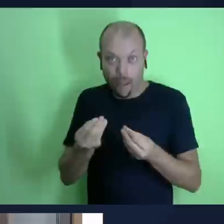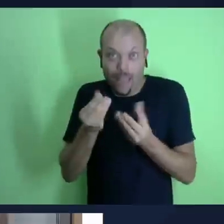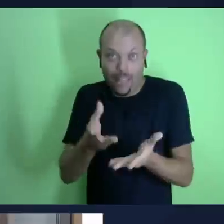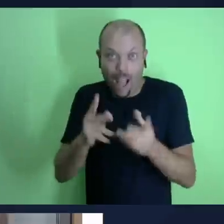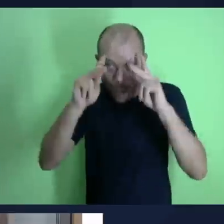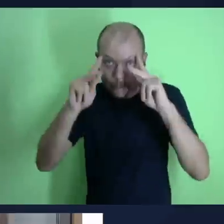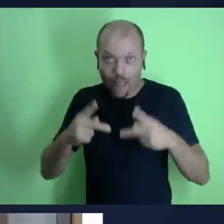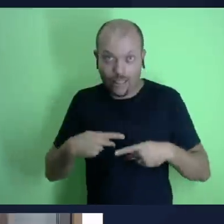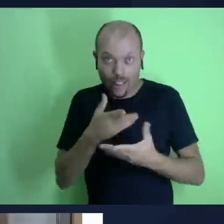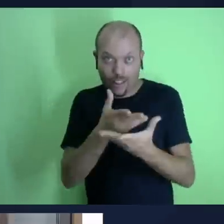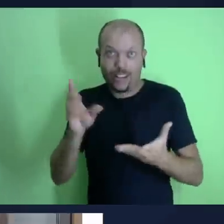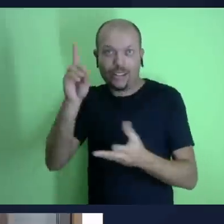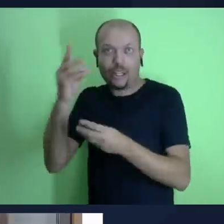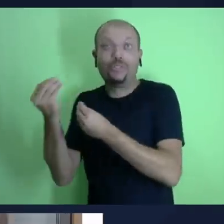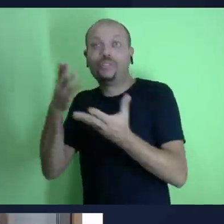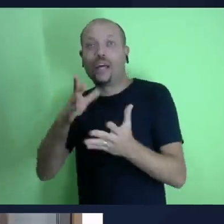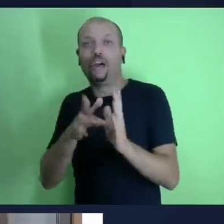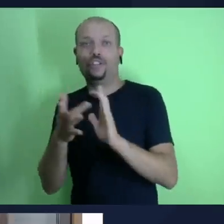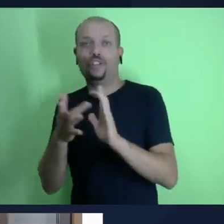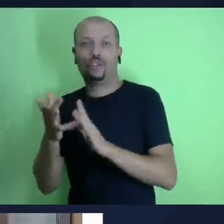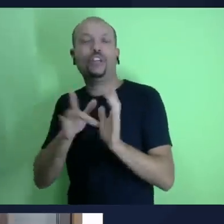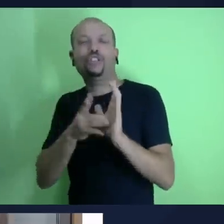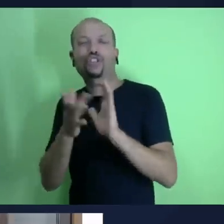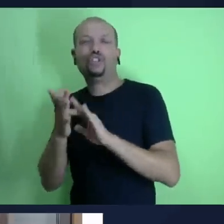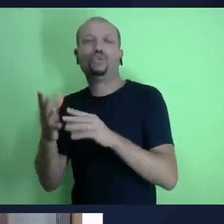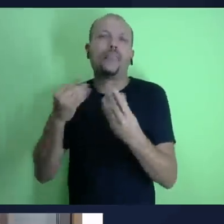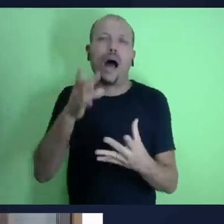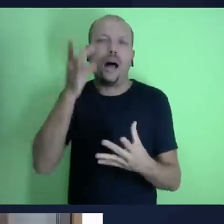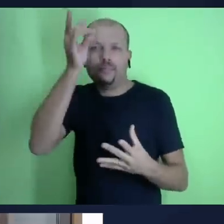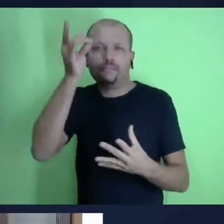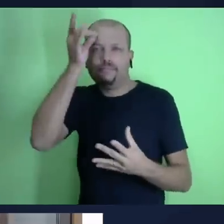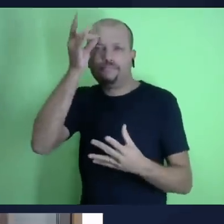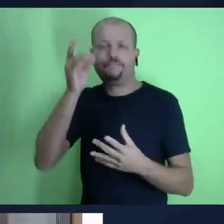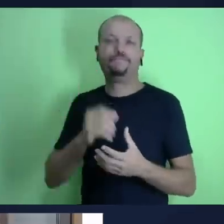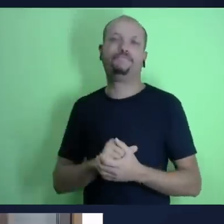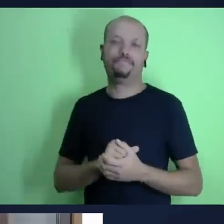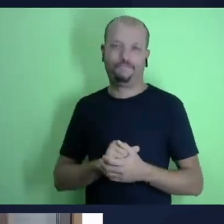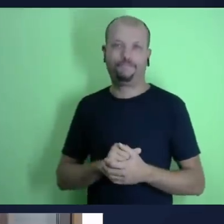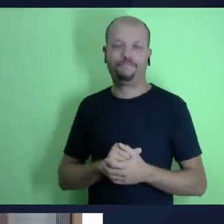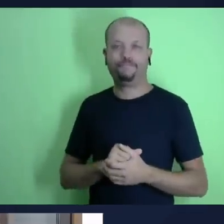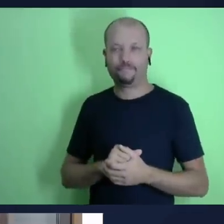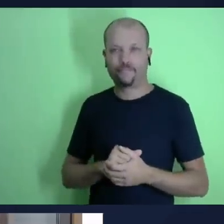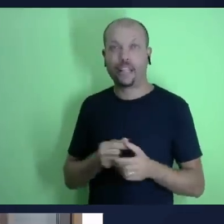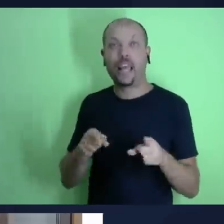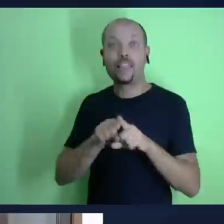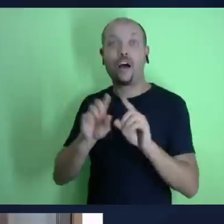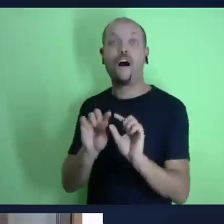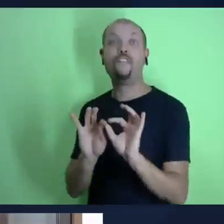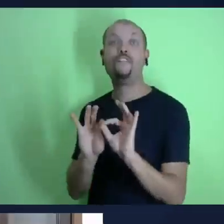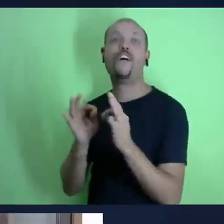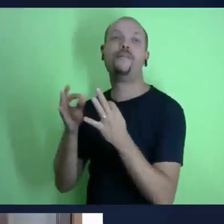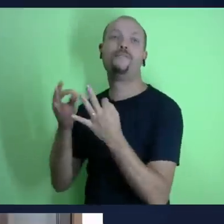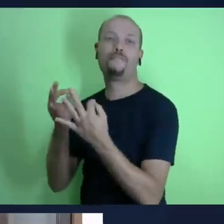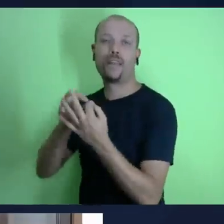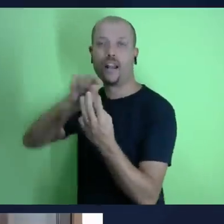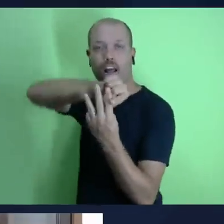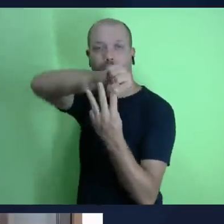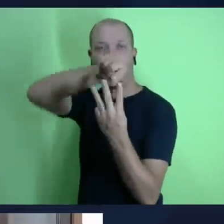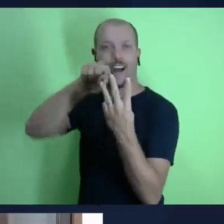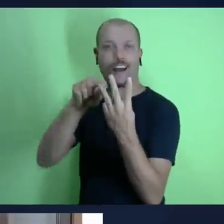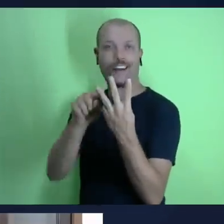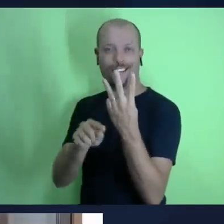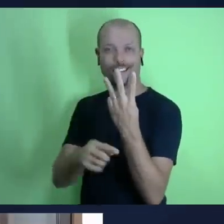contendo o pai o filho o espírito três pessoas entidades é coeternas que sempre